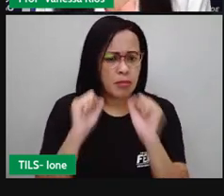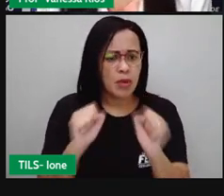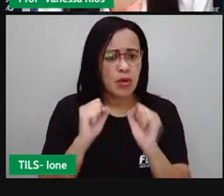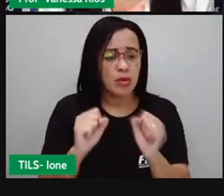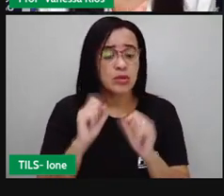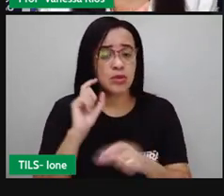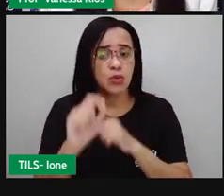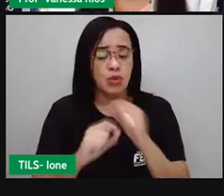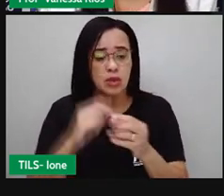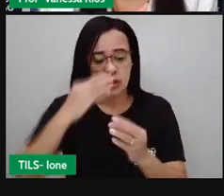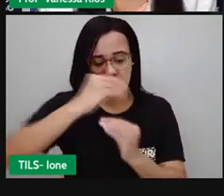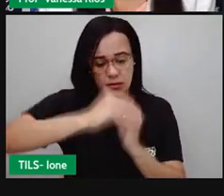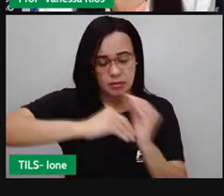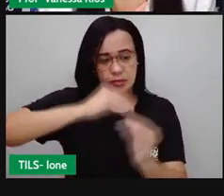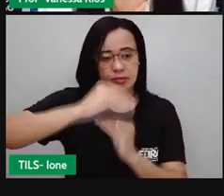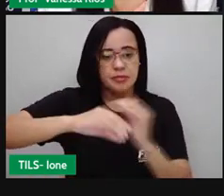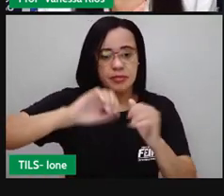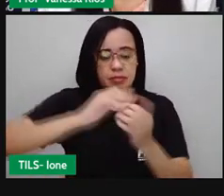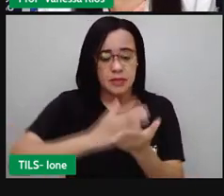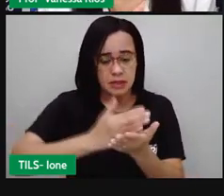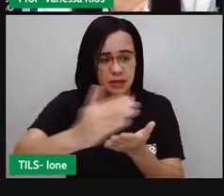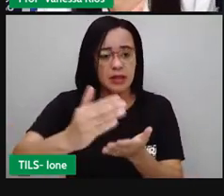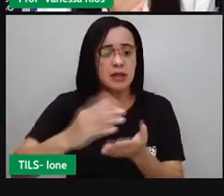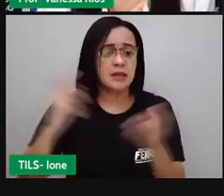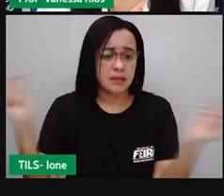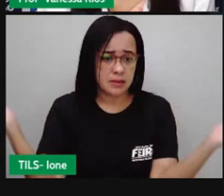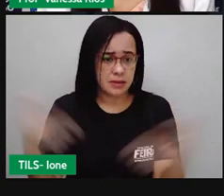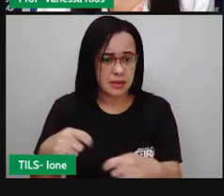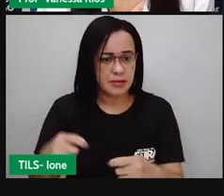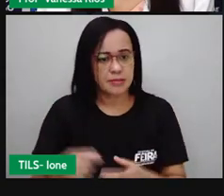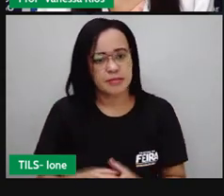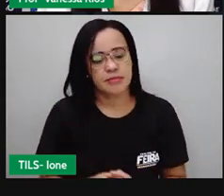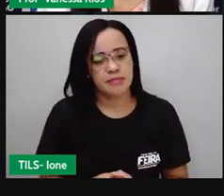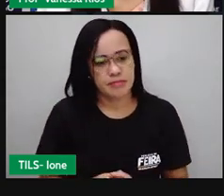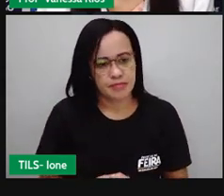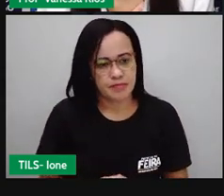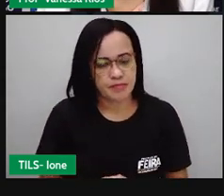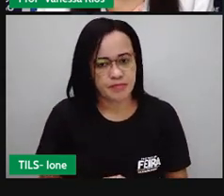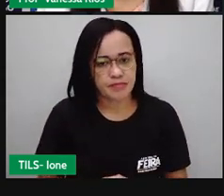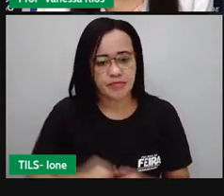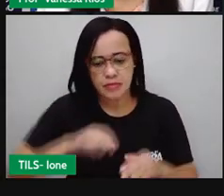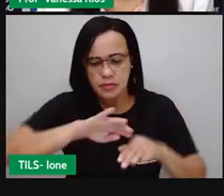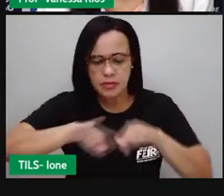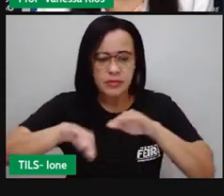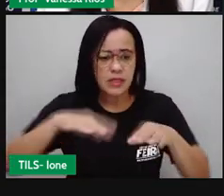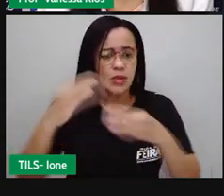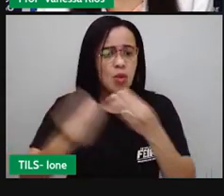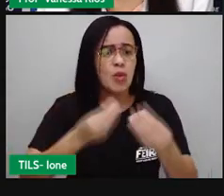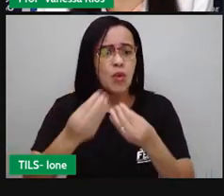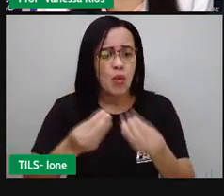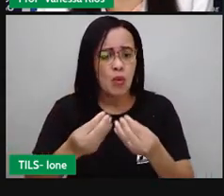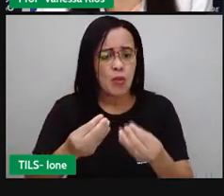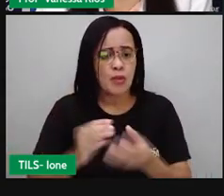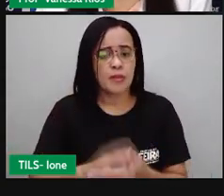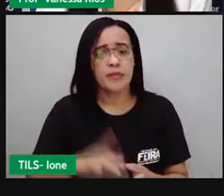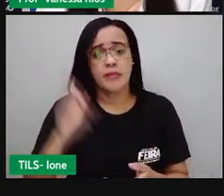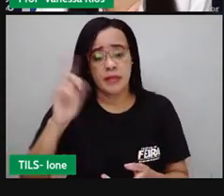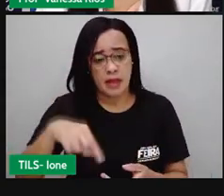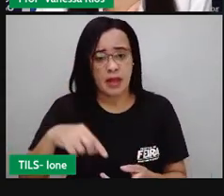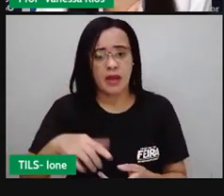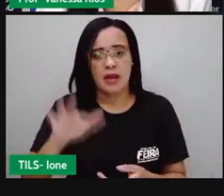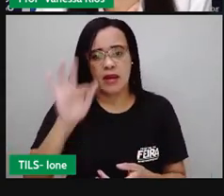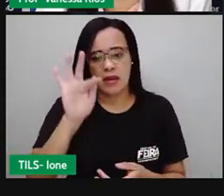juntas, separadas. E um processo aí de separação é a filtração. Onde a gente